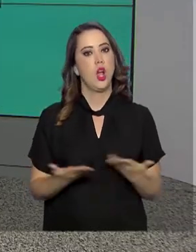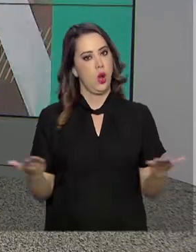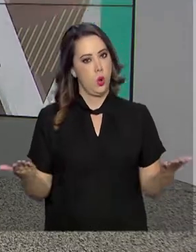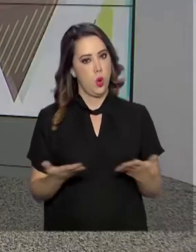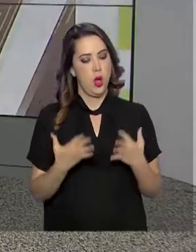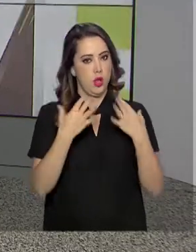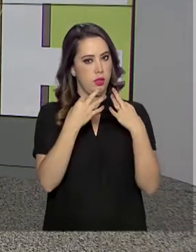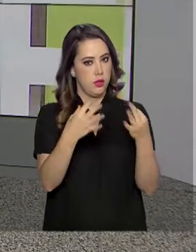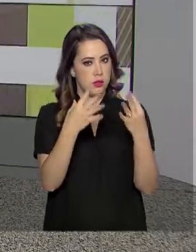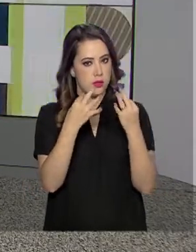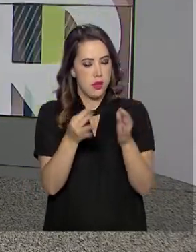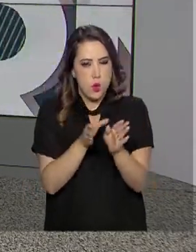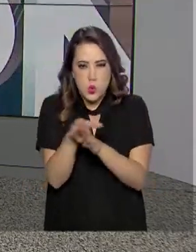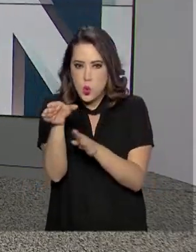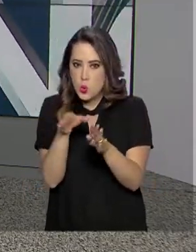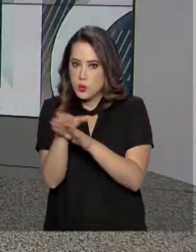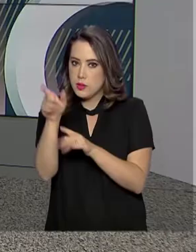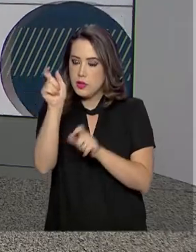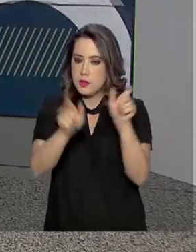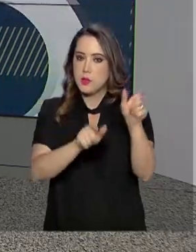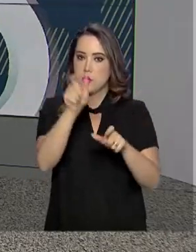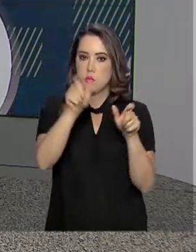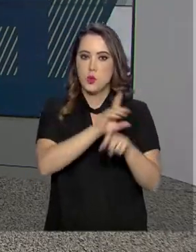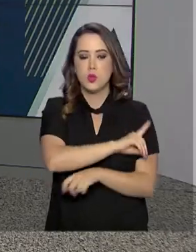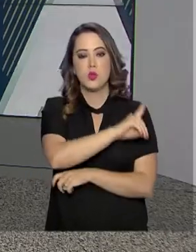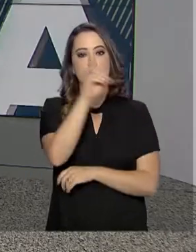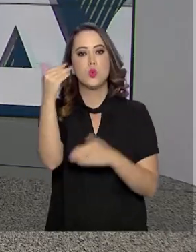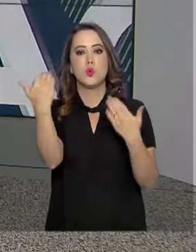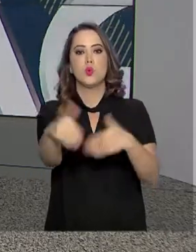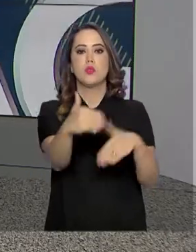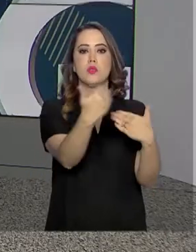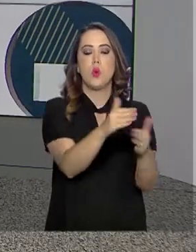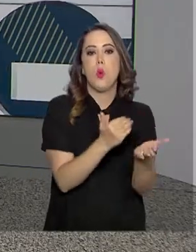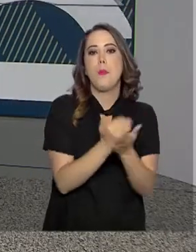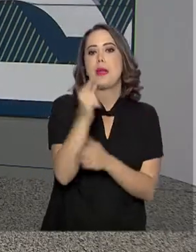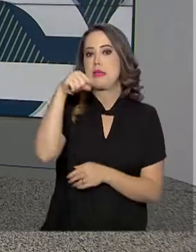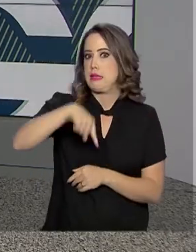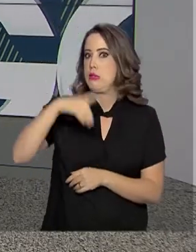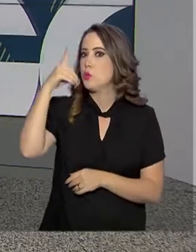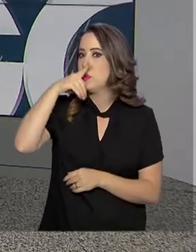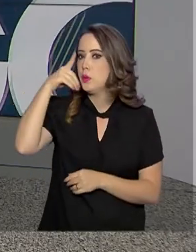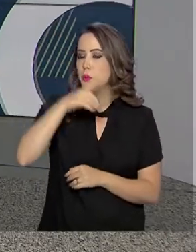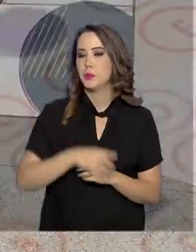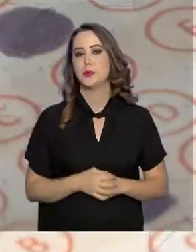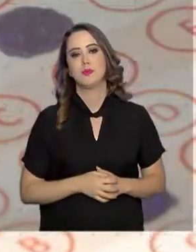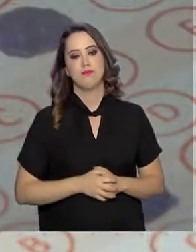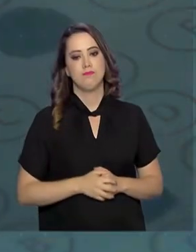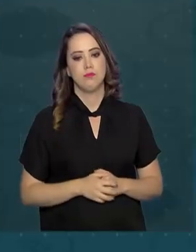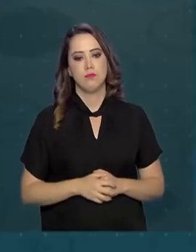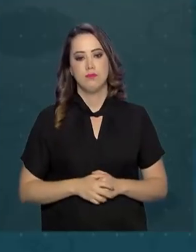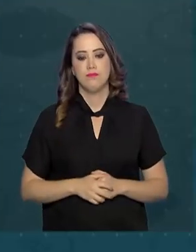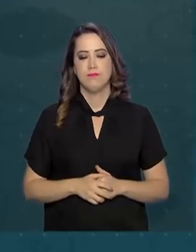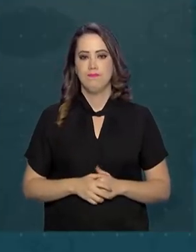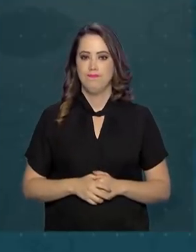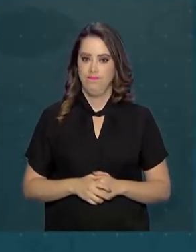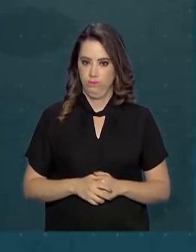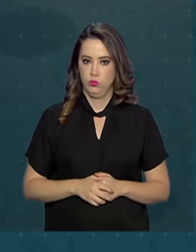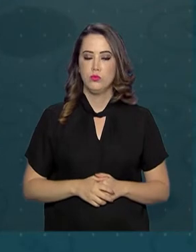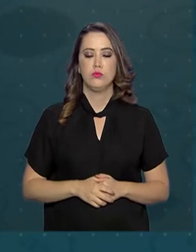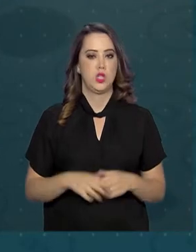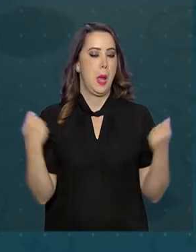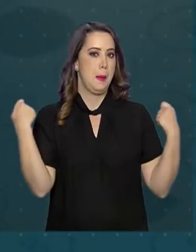atento às dicas que a gente preparou para os candidatos no dia das provas, que começam neste domingo. É